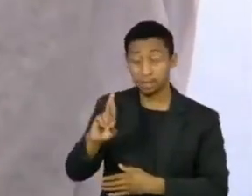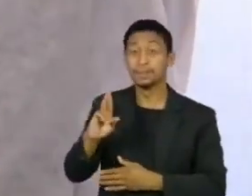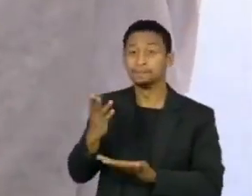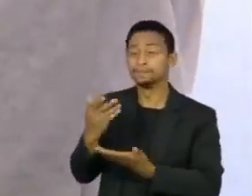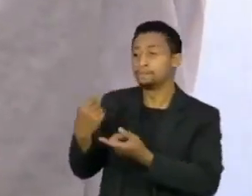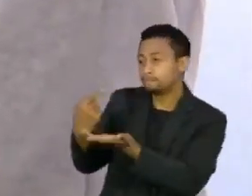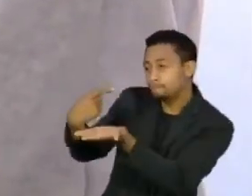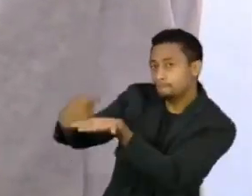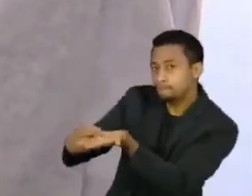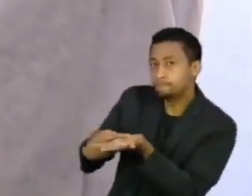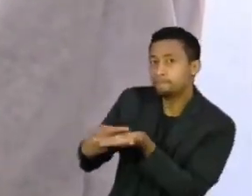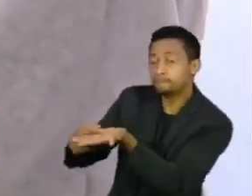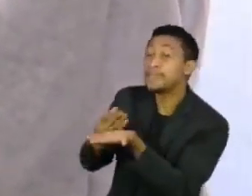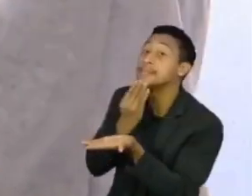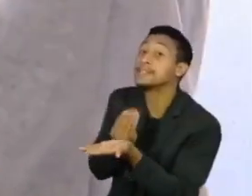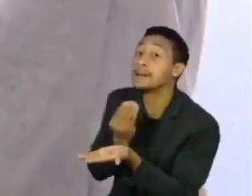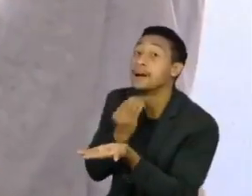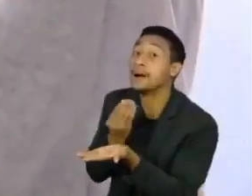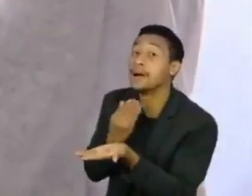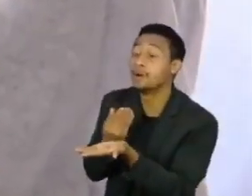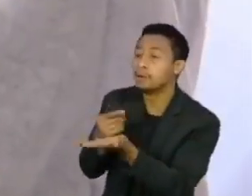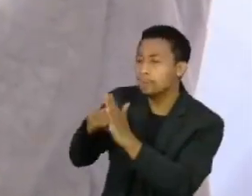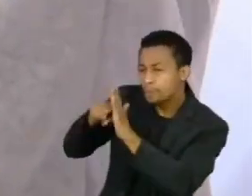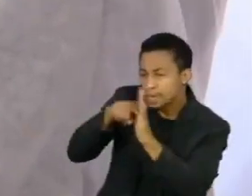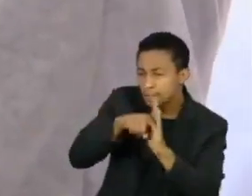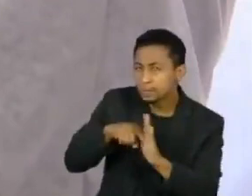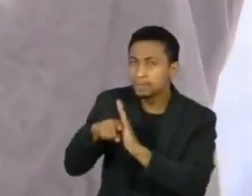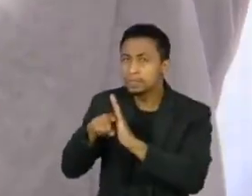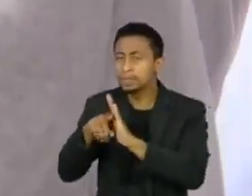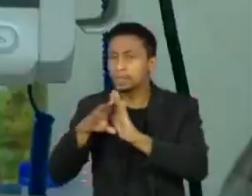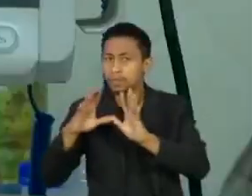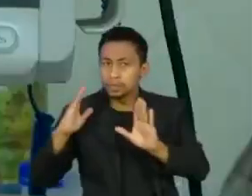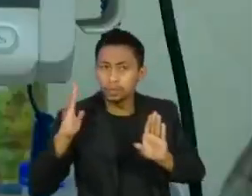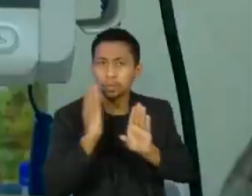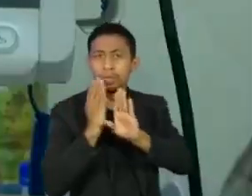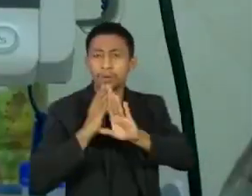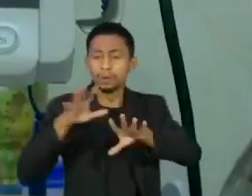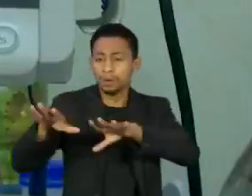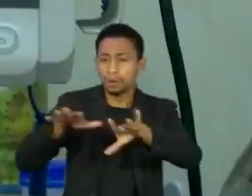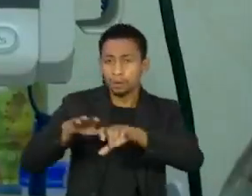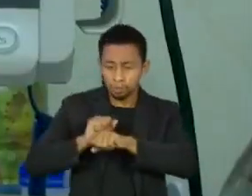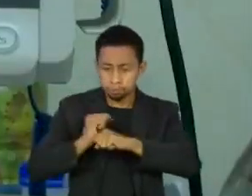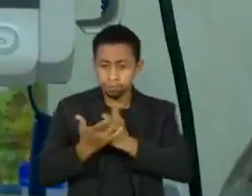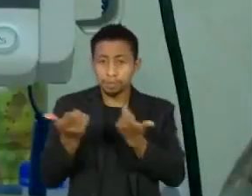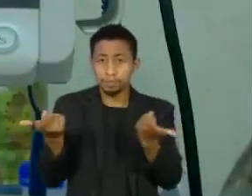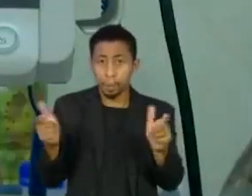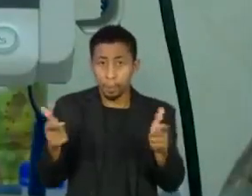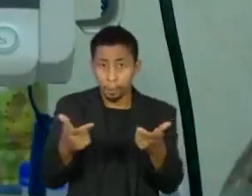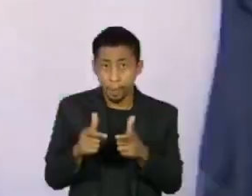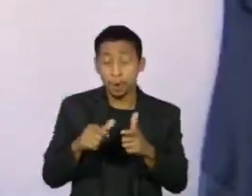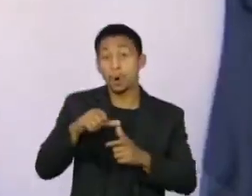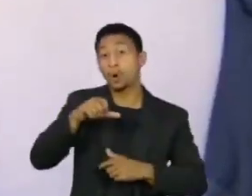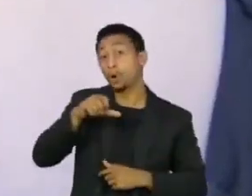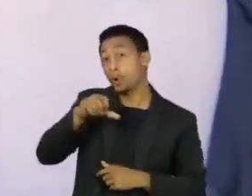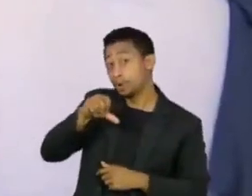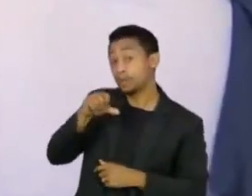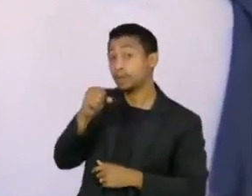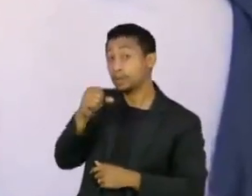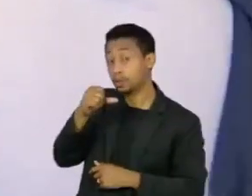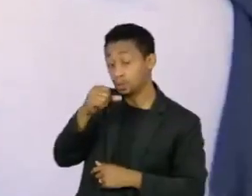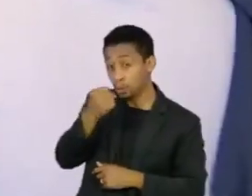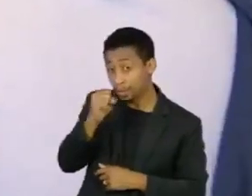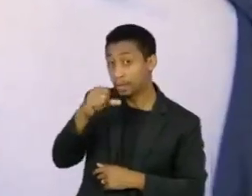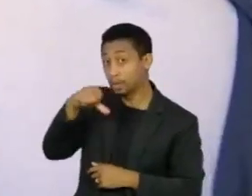mostrou que a vacina reduziu em 89% o número de novos casos confirmados de Covid-19 no país,